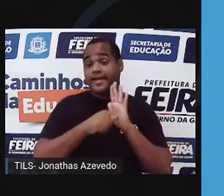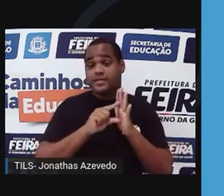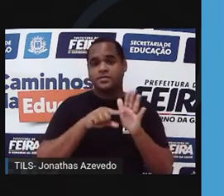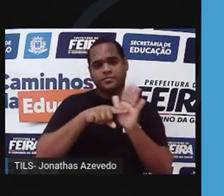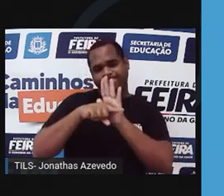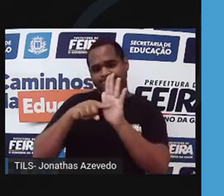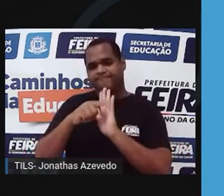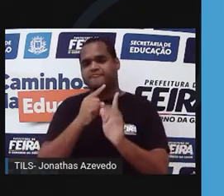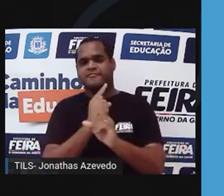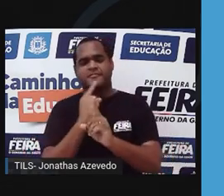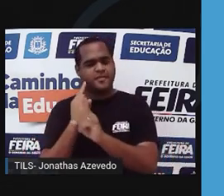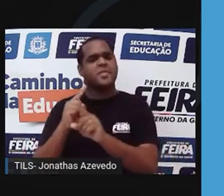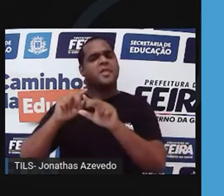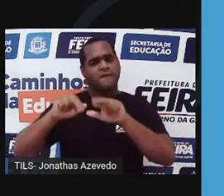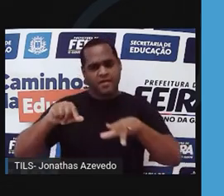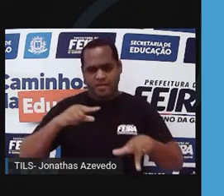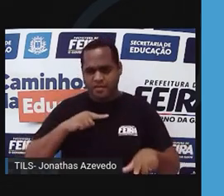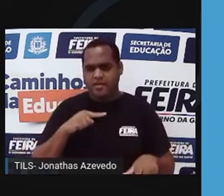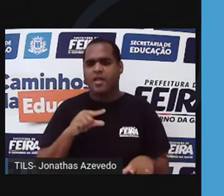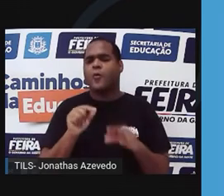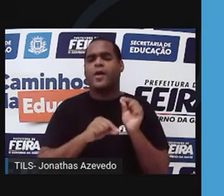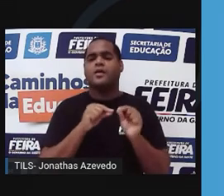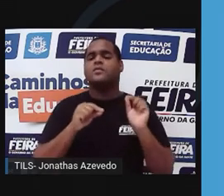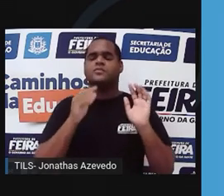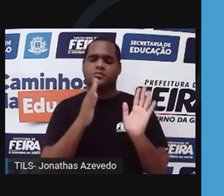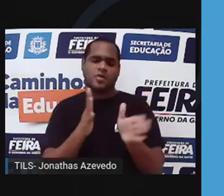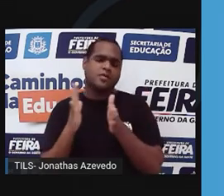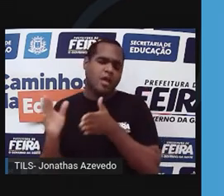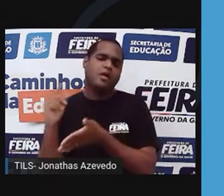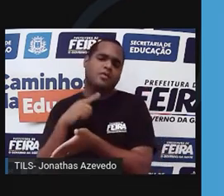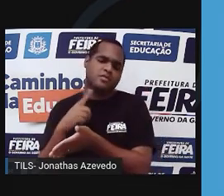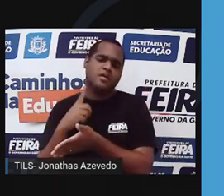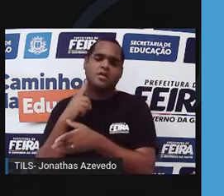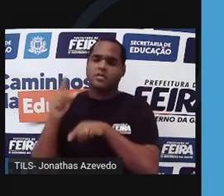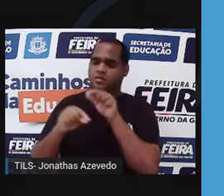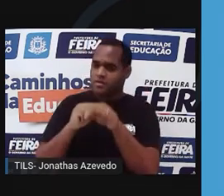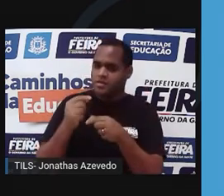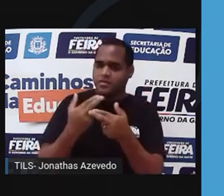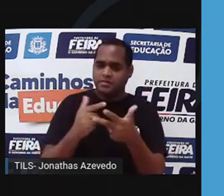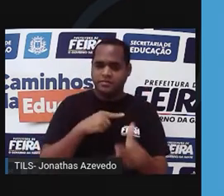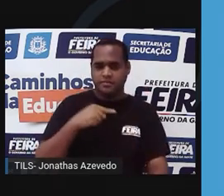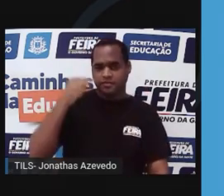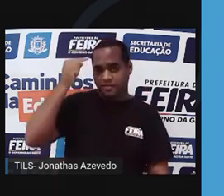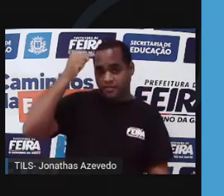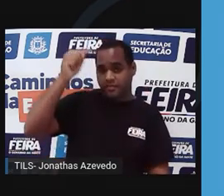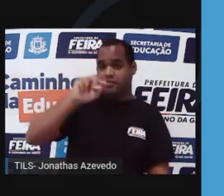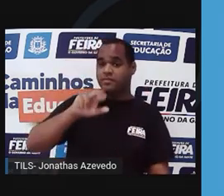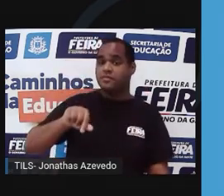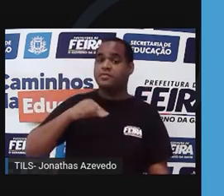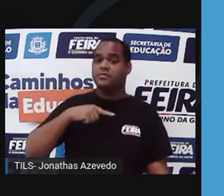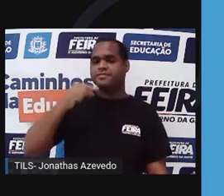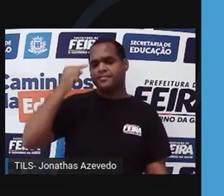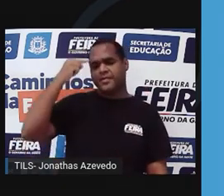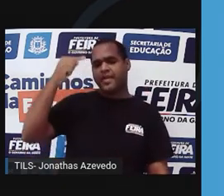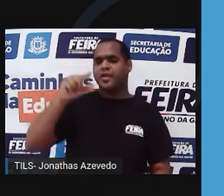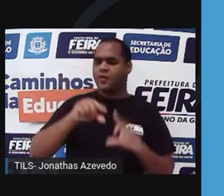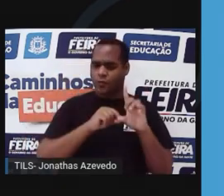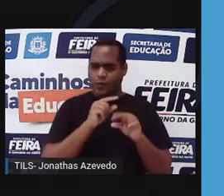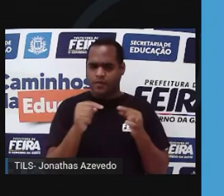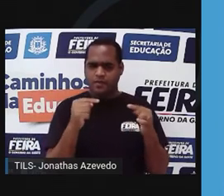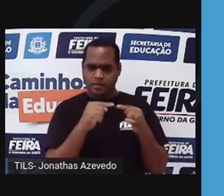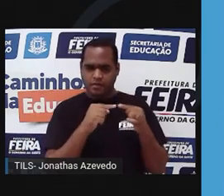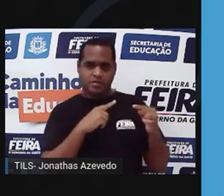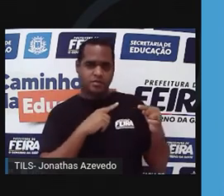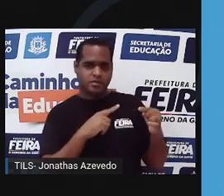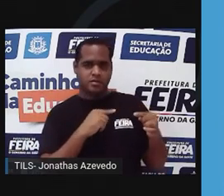São variações que já estão aí e que elas foram selecionadas. A ideia da seleção, não justamente uma escolha. Eu não